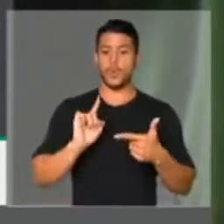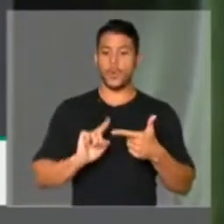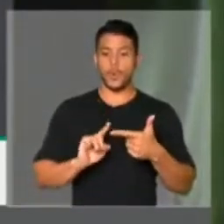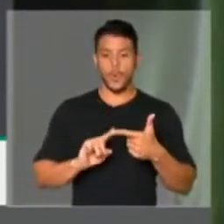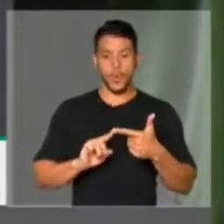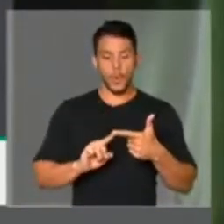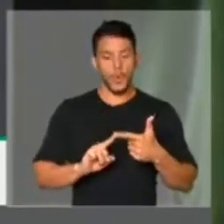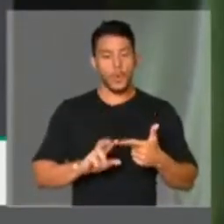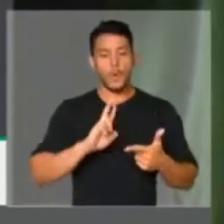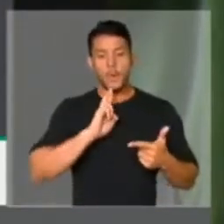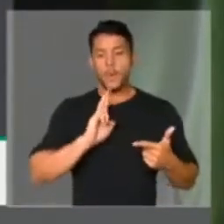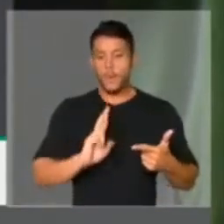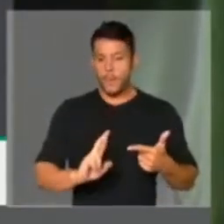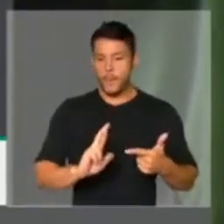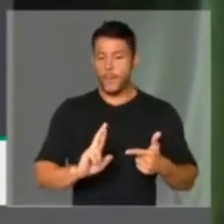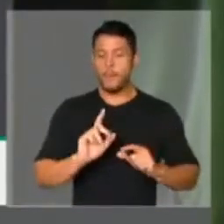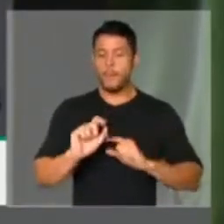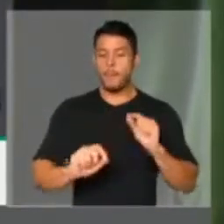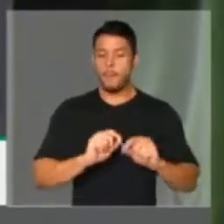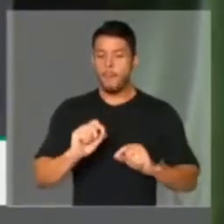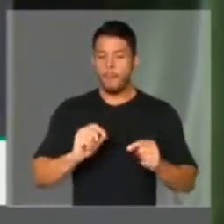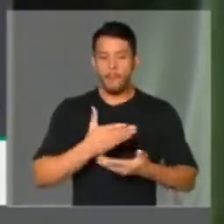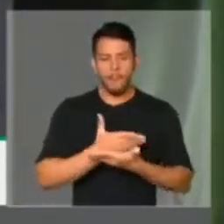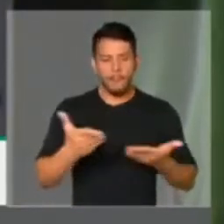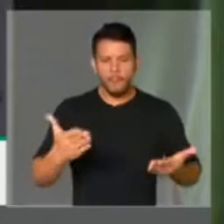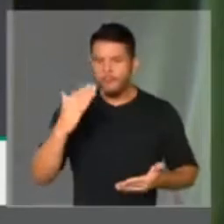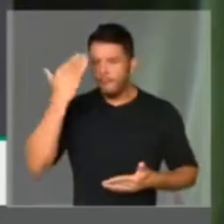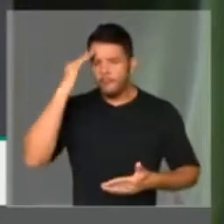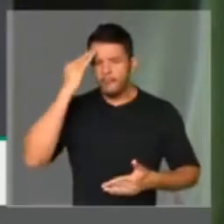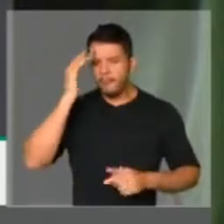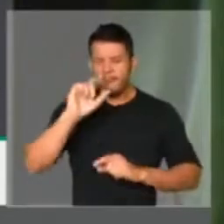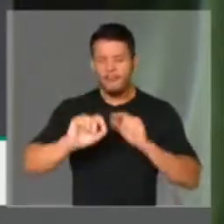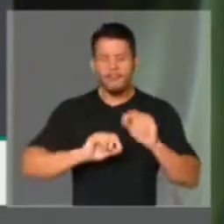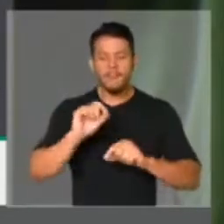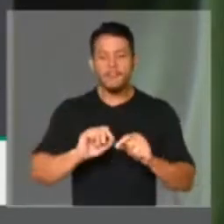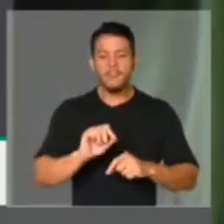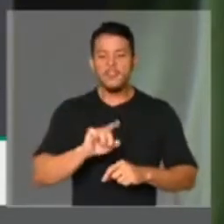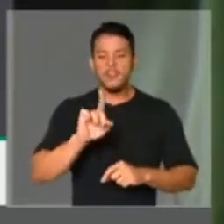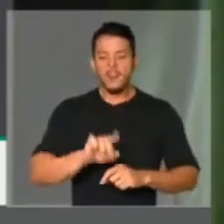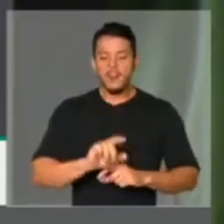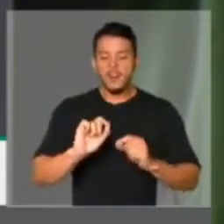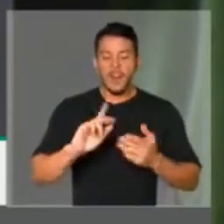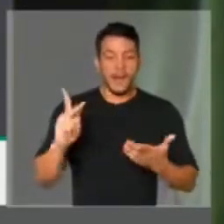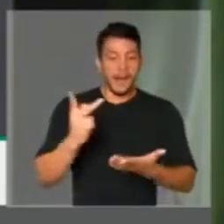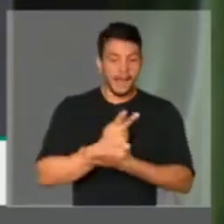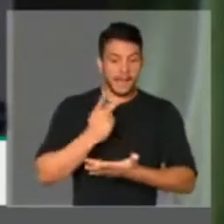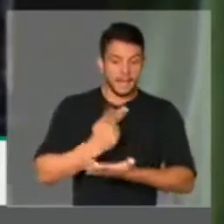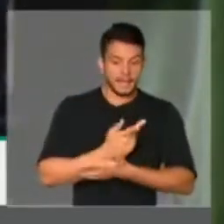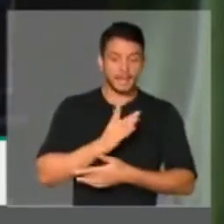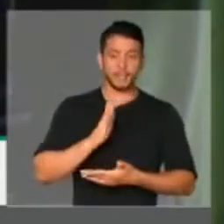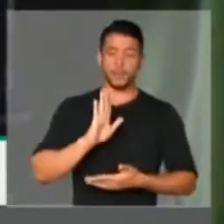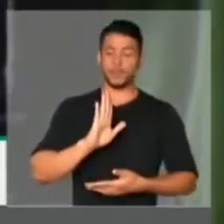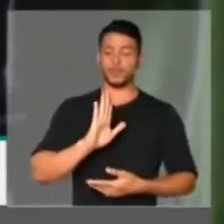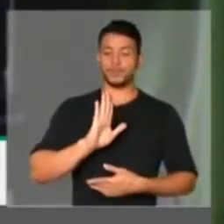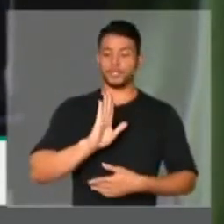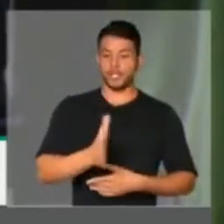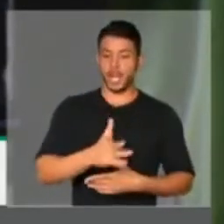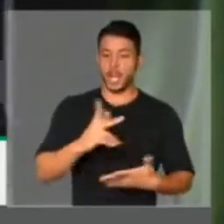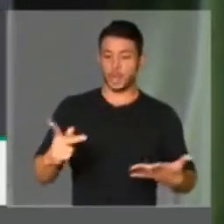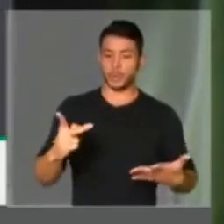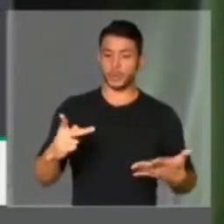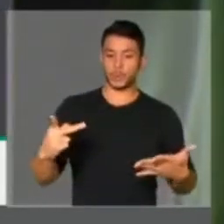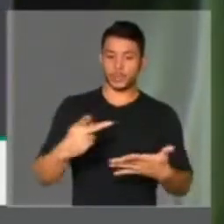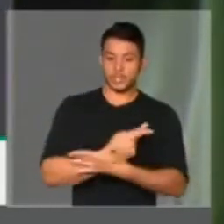respondendo também a algumas pessoas que não entendem que uma coisa são erros cometidos por pessoas ou